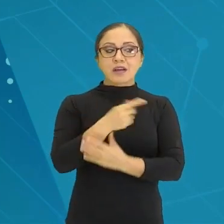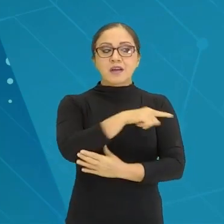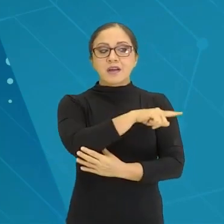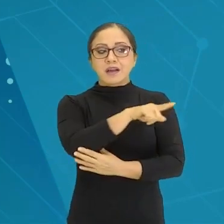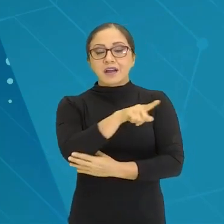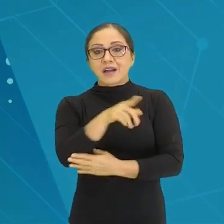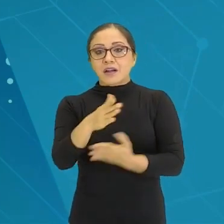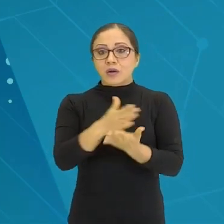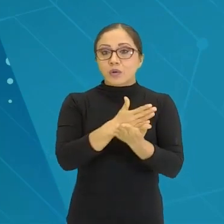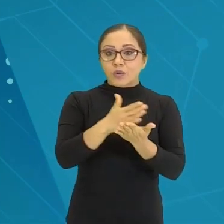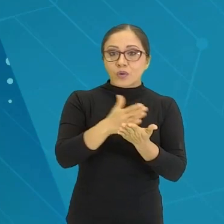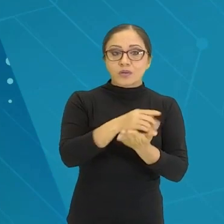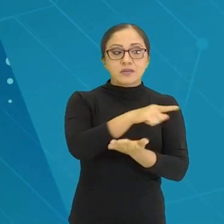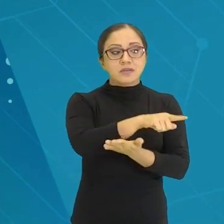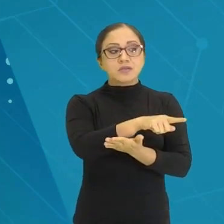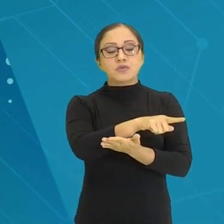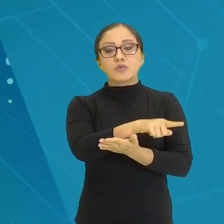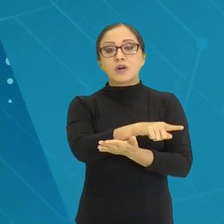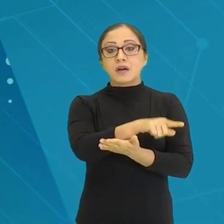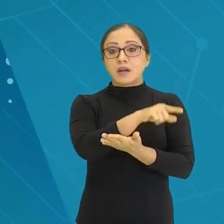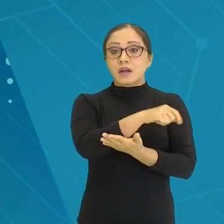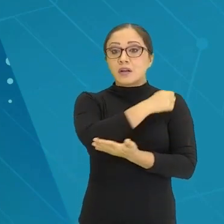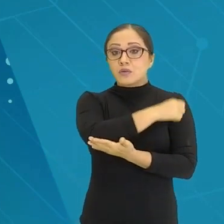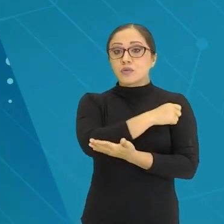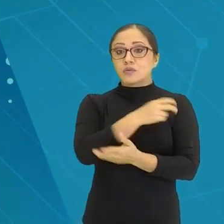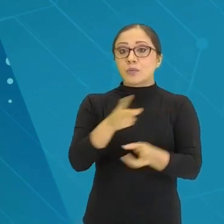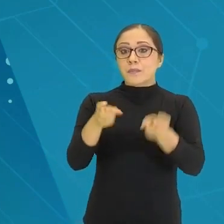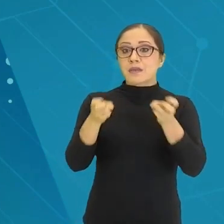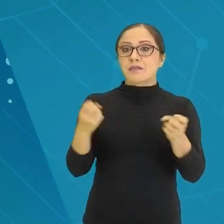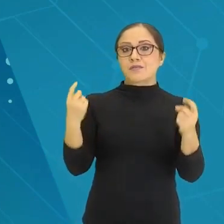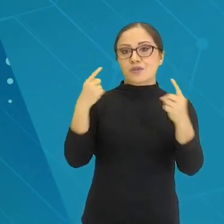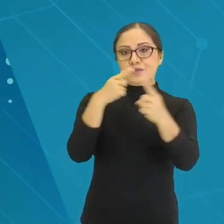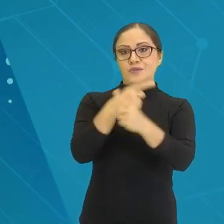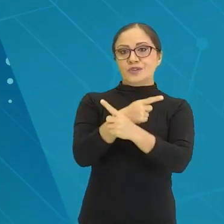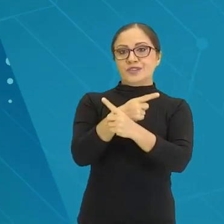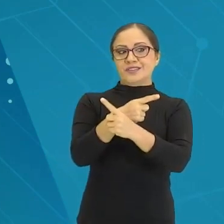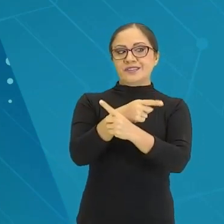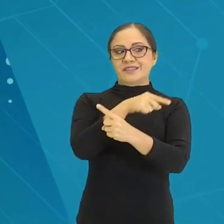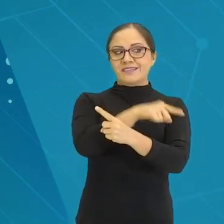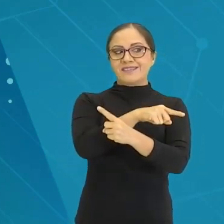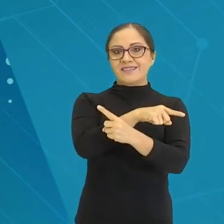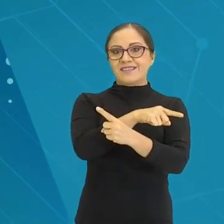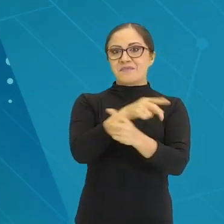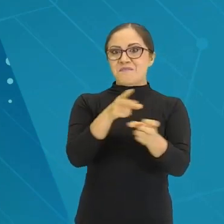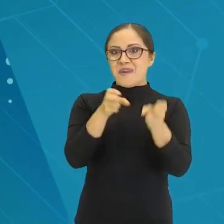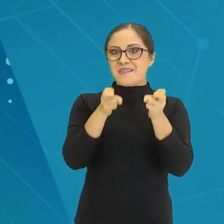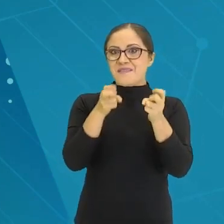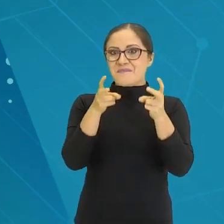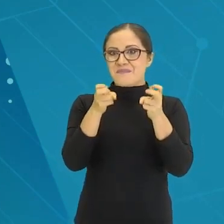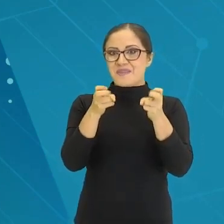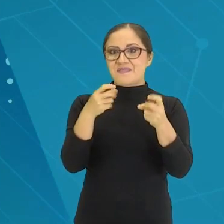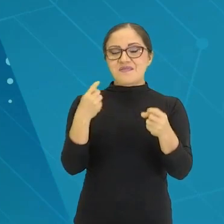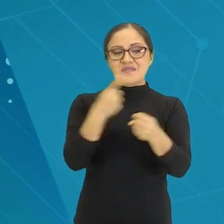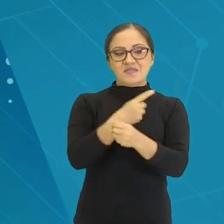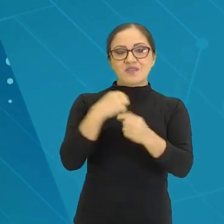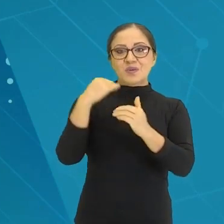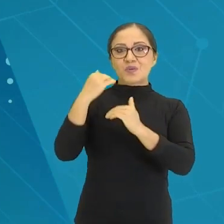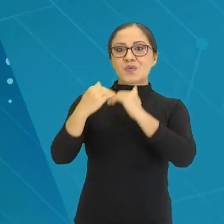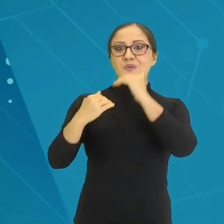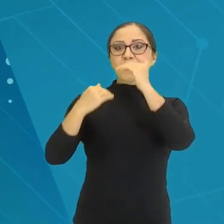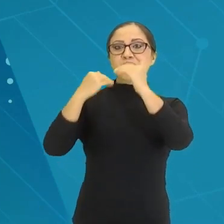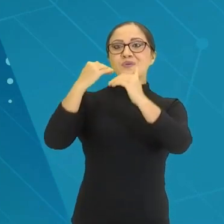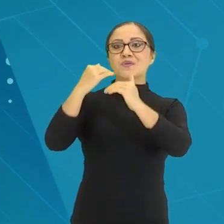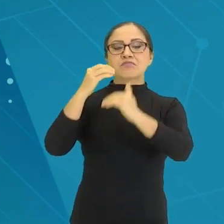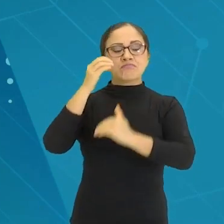perceba a sua contradição. E, ao perceber a contradição, ele vai construir conhecimento, digamos assim, para sanar essa